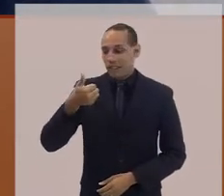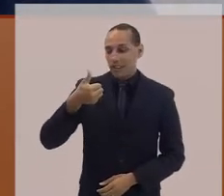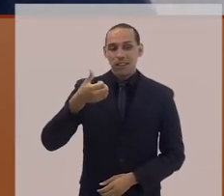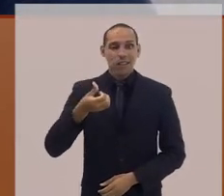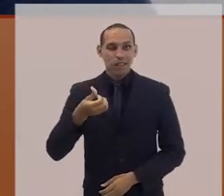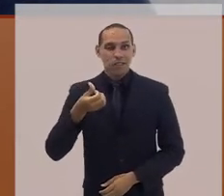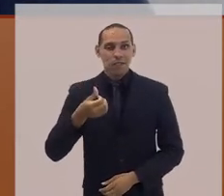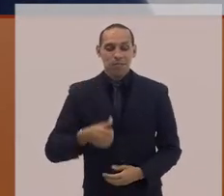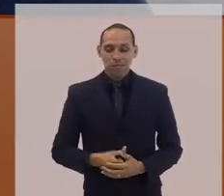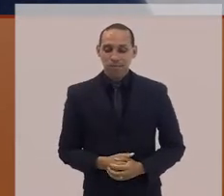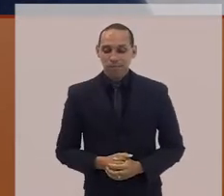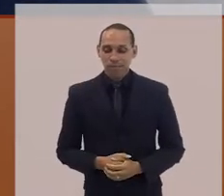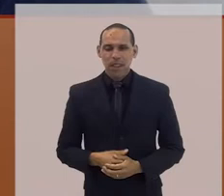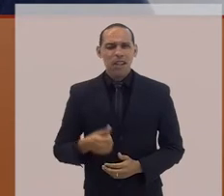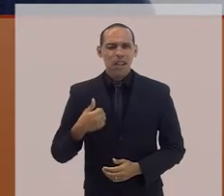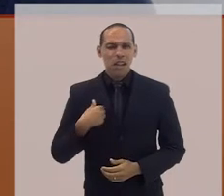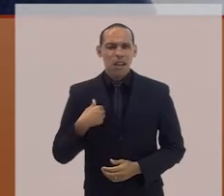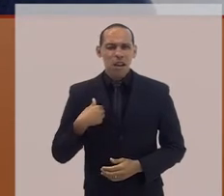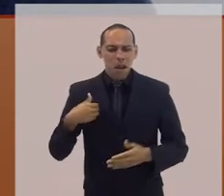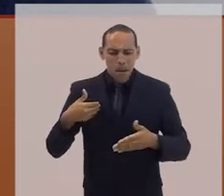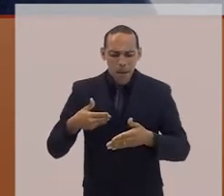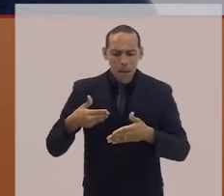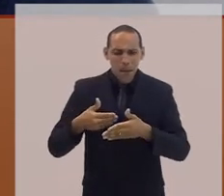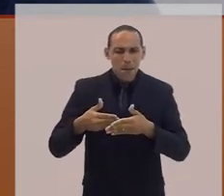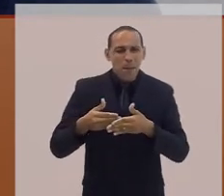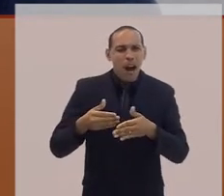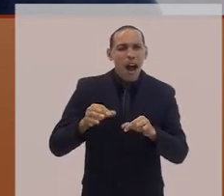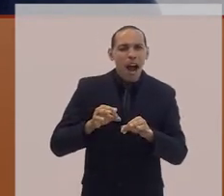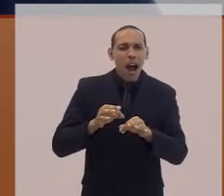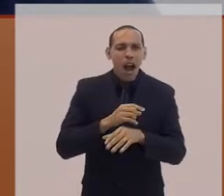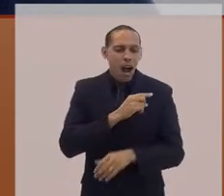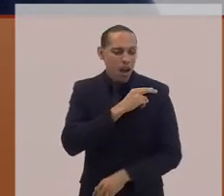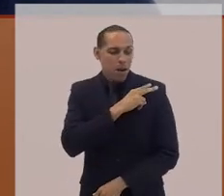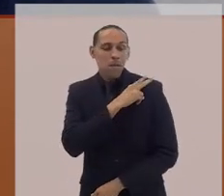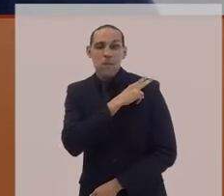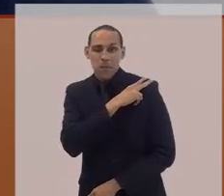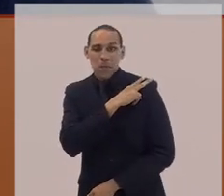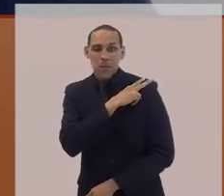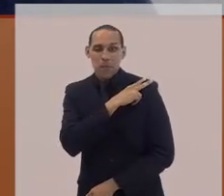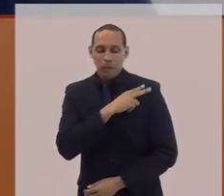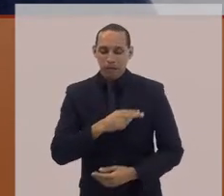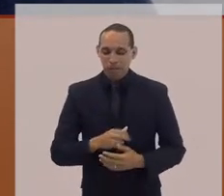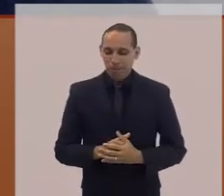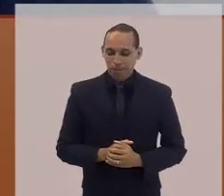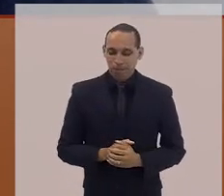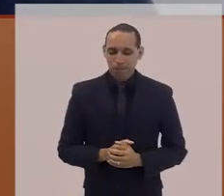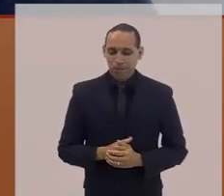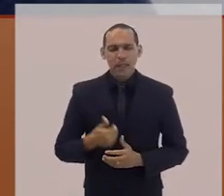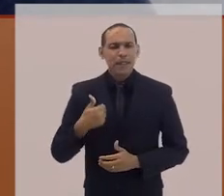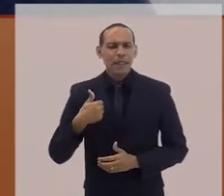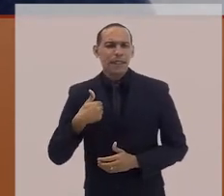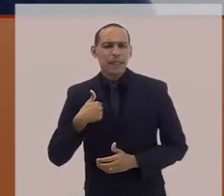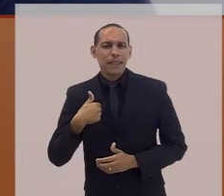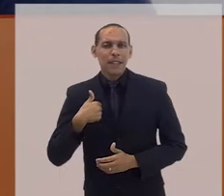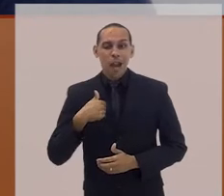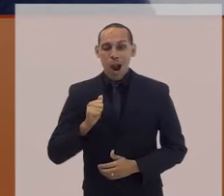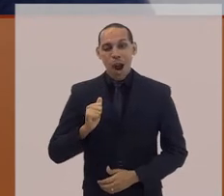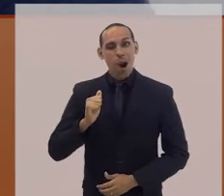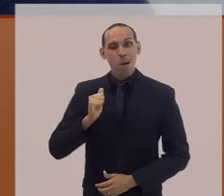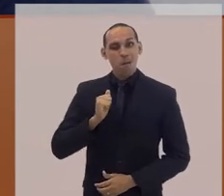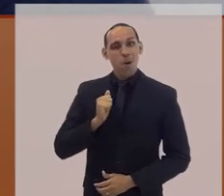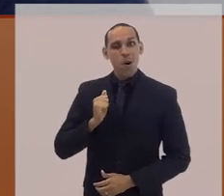médio e eu tinha acabado de ganhar uma bolsa integral para estudar no terceiro ano e fazer o pré